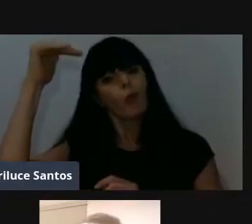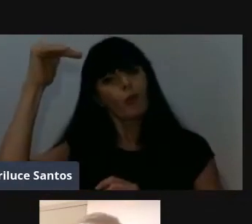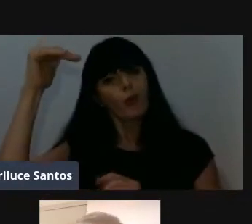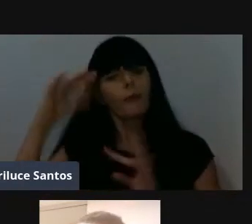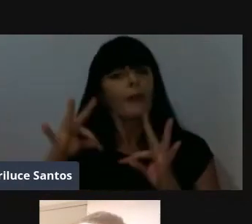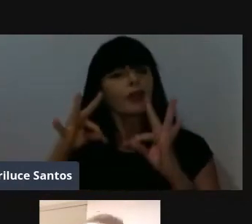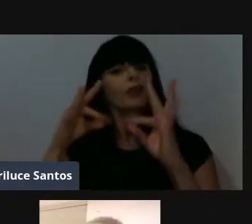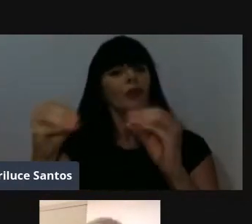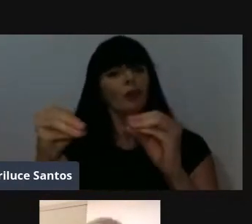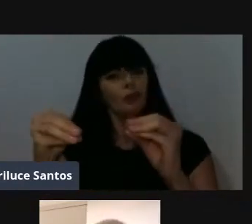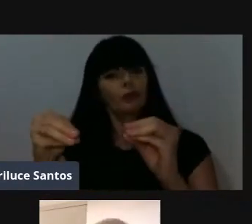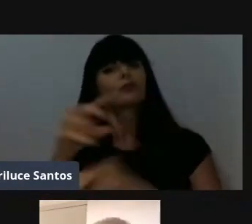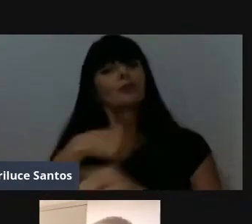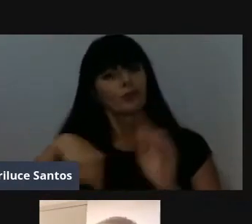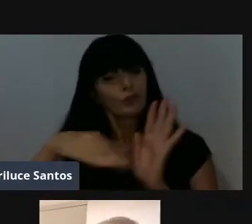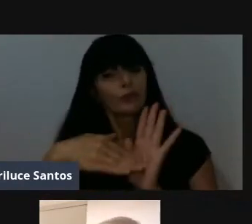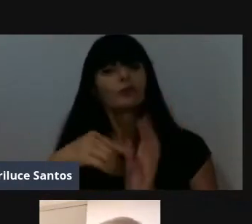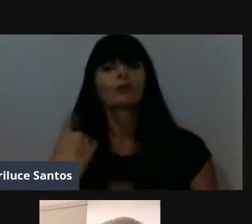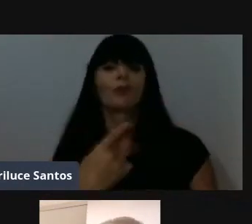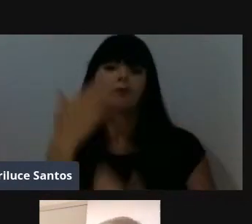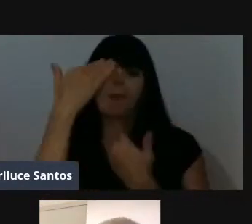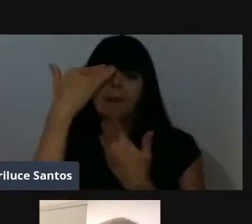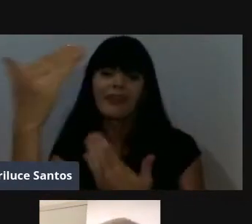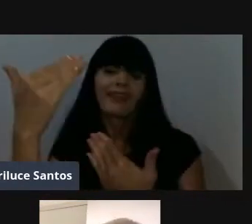todos, para todos nós. Muito obrigado.